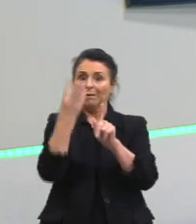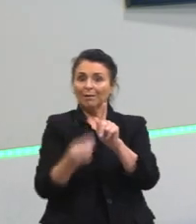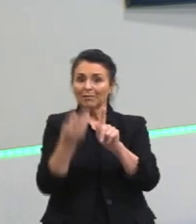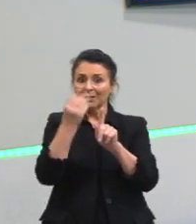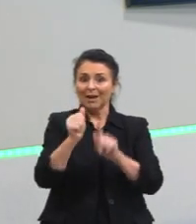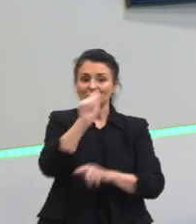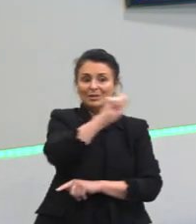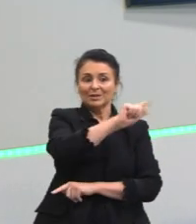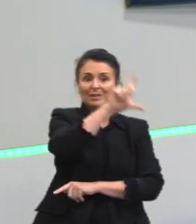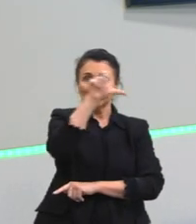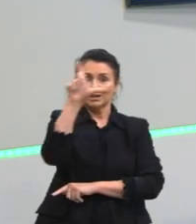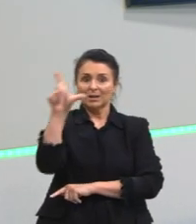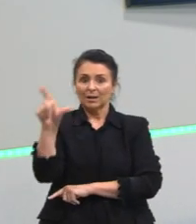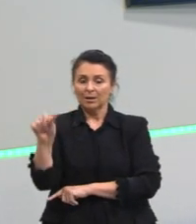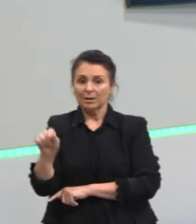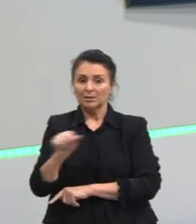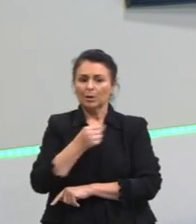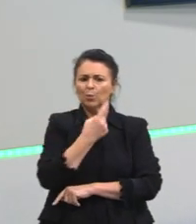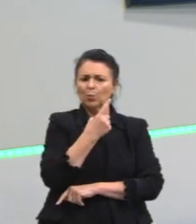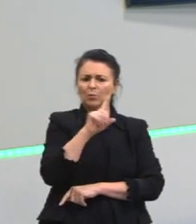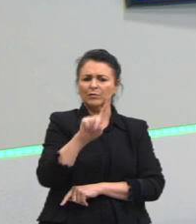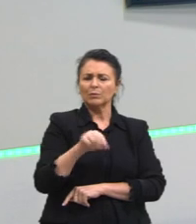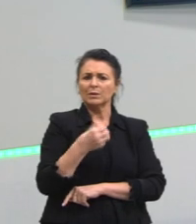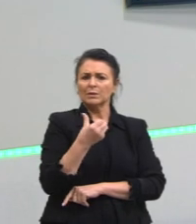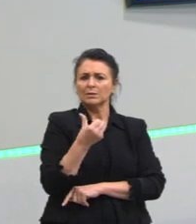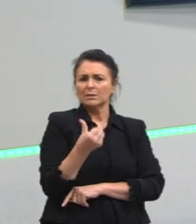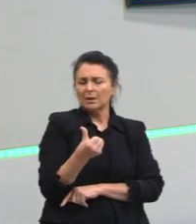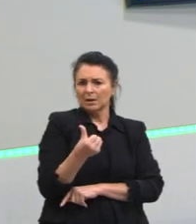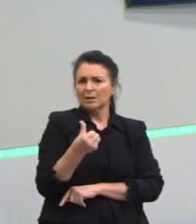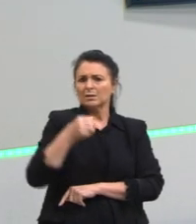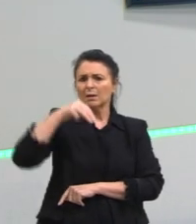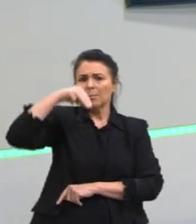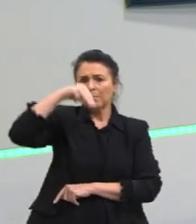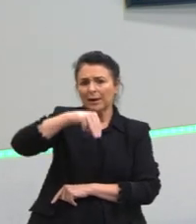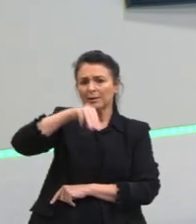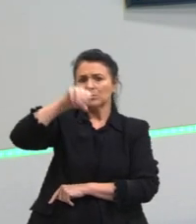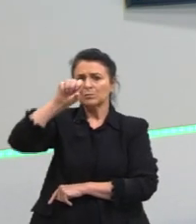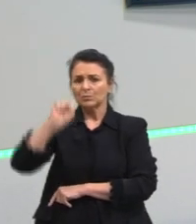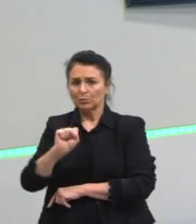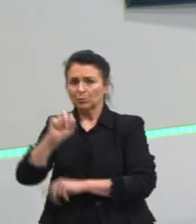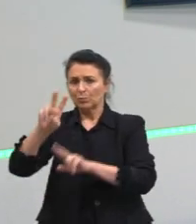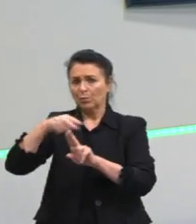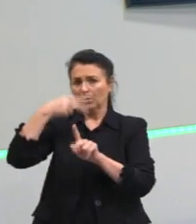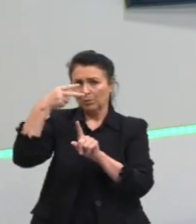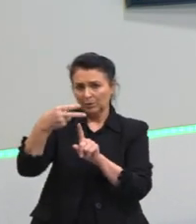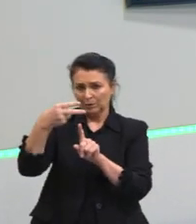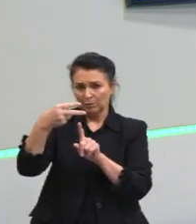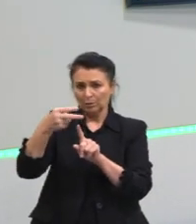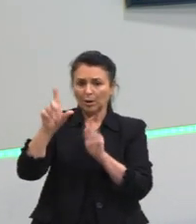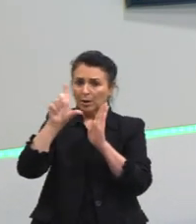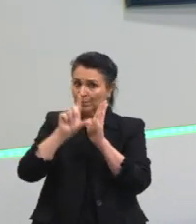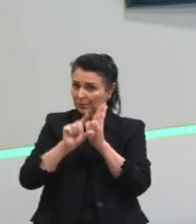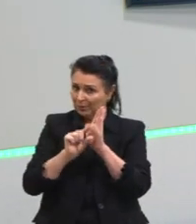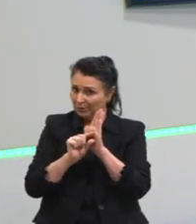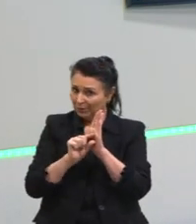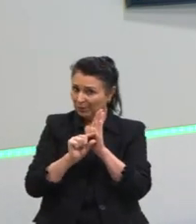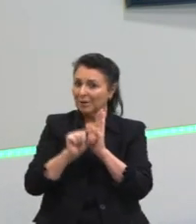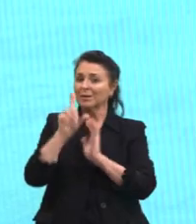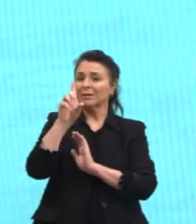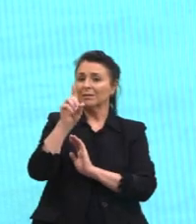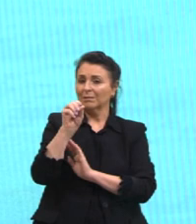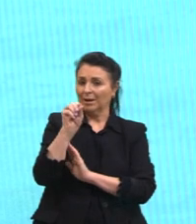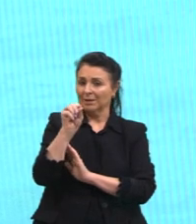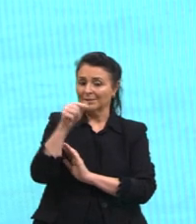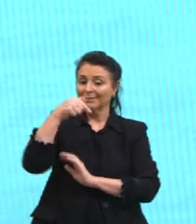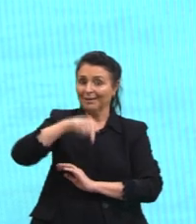Lua é aproximadamente 1,6 metros por segundo ao quadrado, o que é muito menor do que 10, né, aproximadamente 10 que a gente tem na